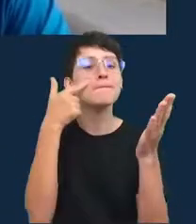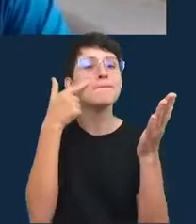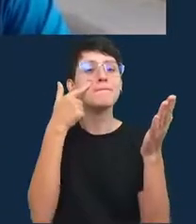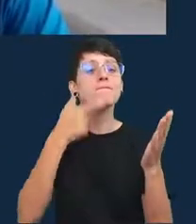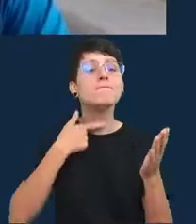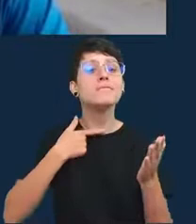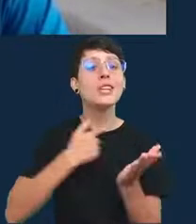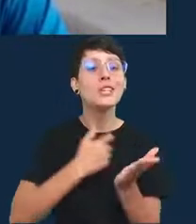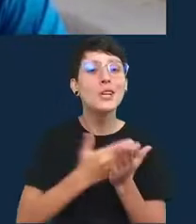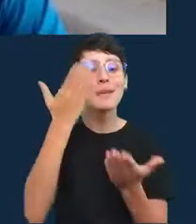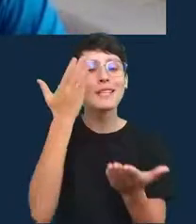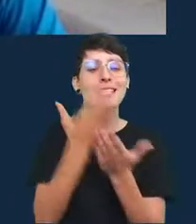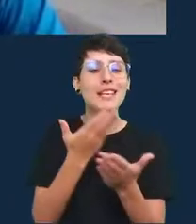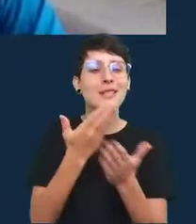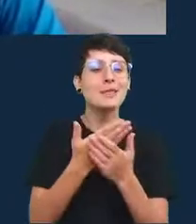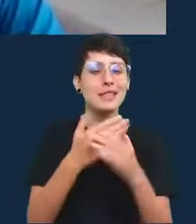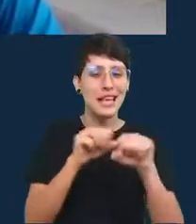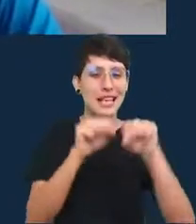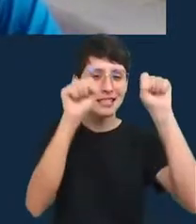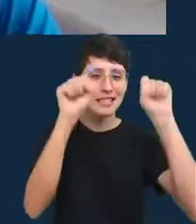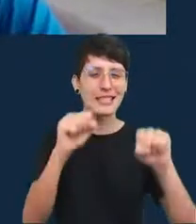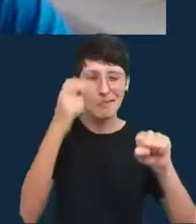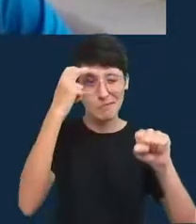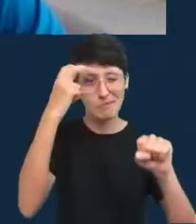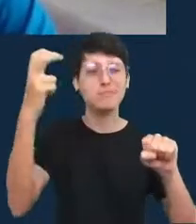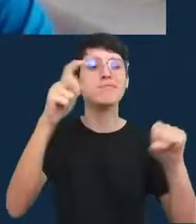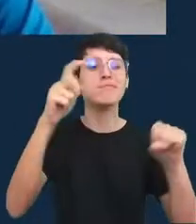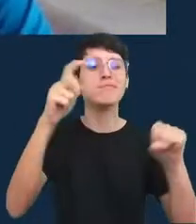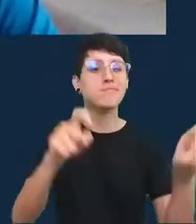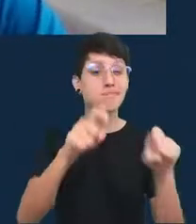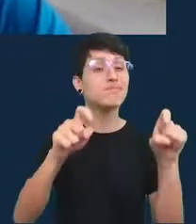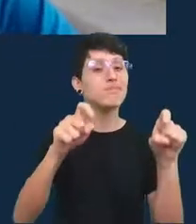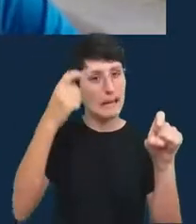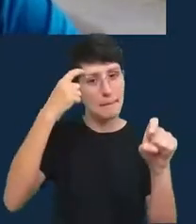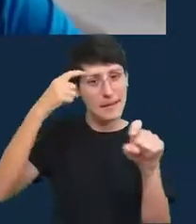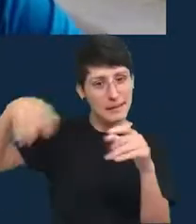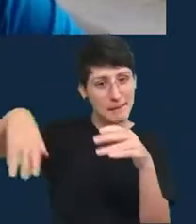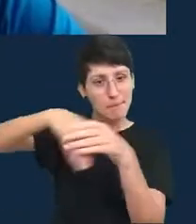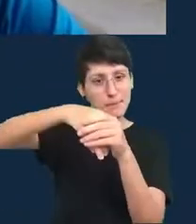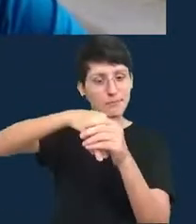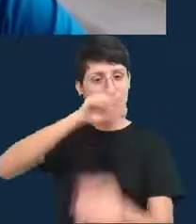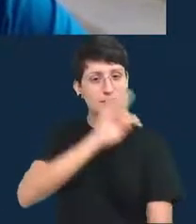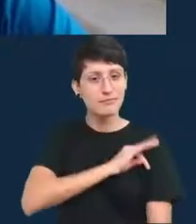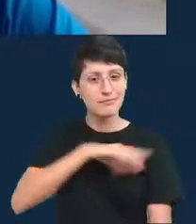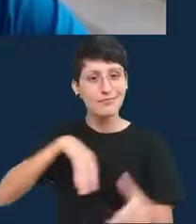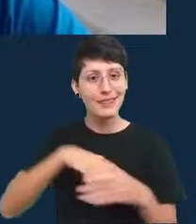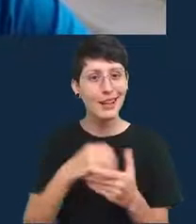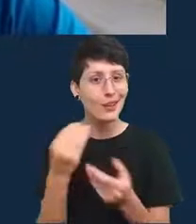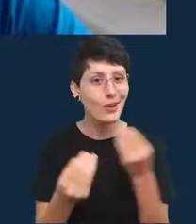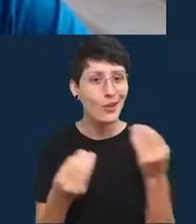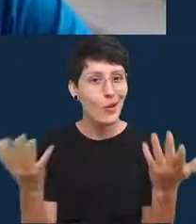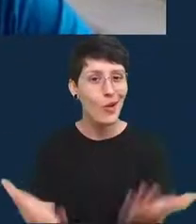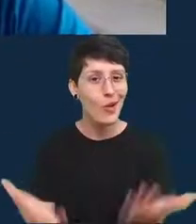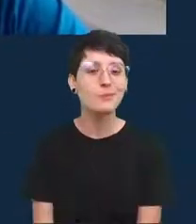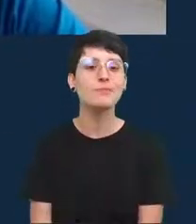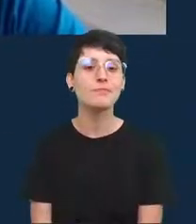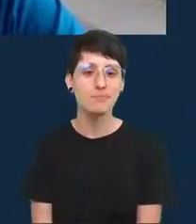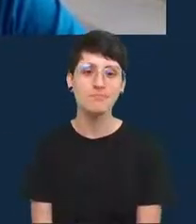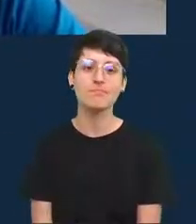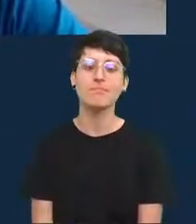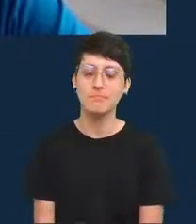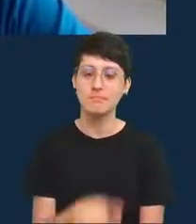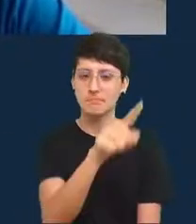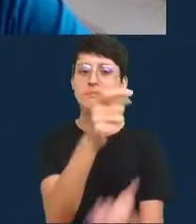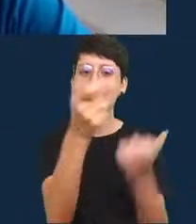estudar machine learning pensando em aplicar essas técnicas no jornalismo bom como você mencionou